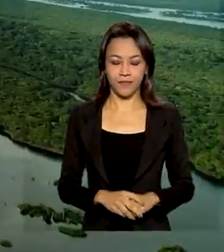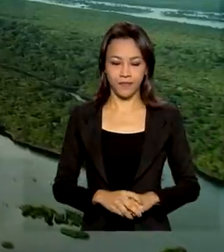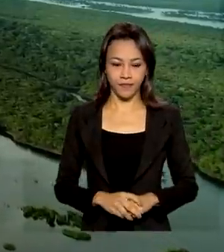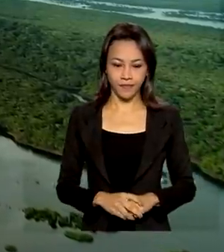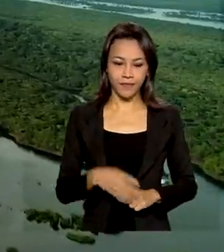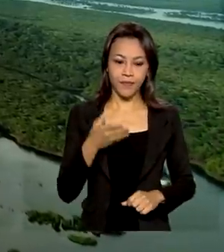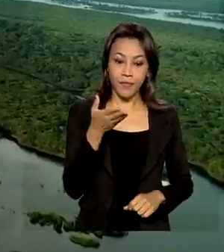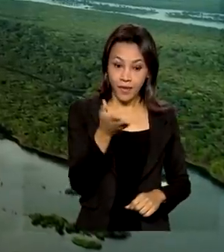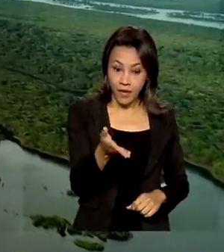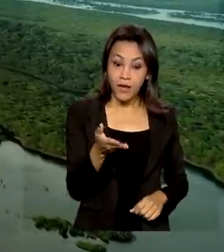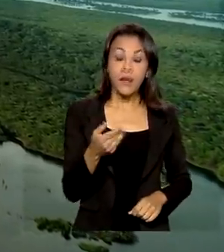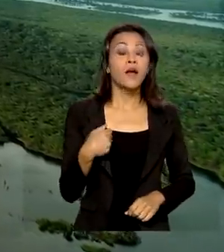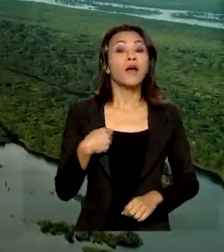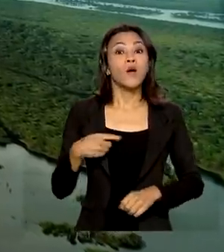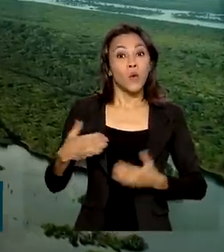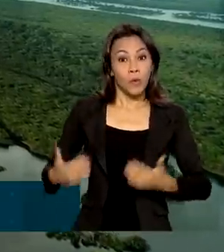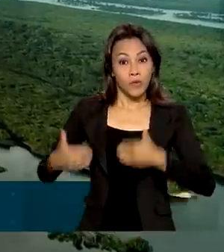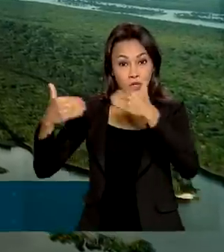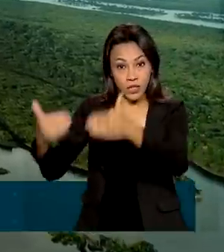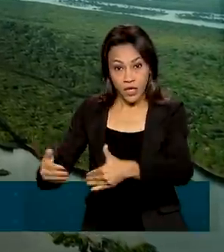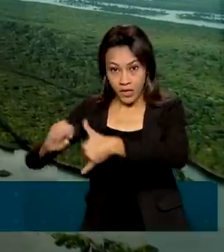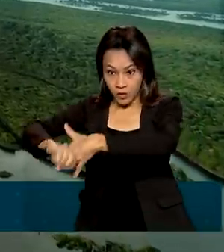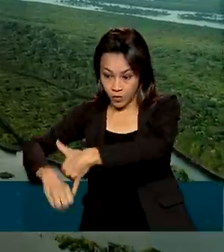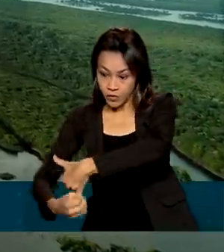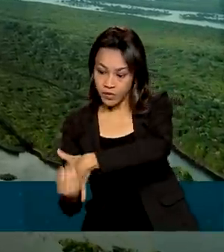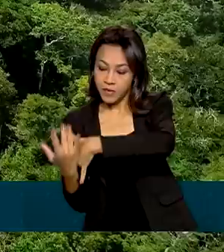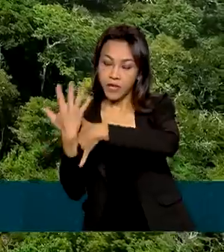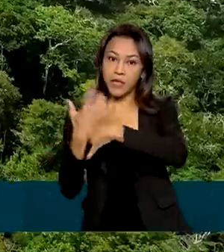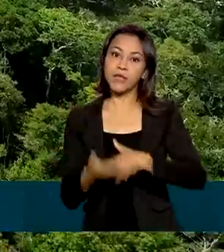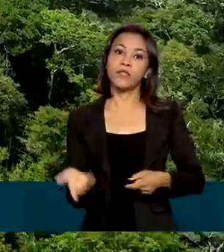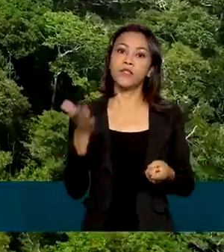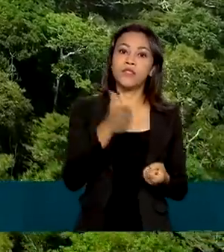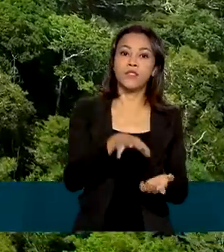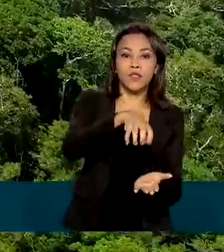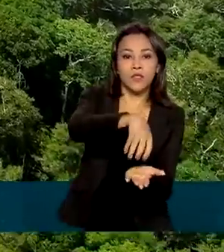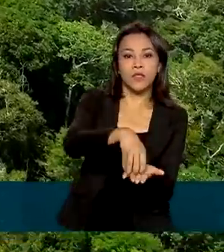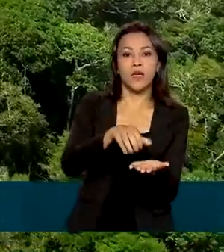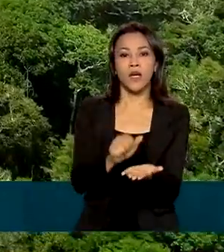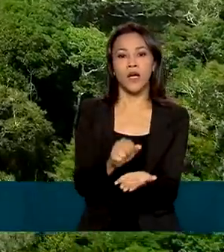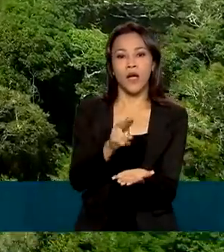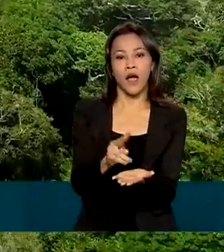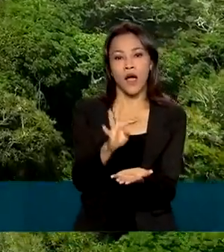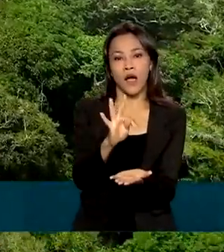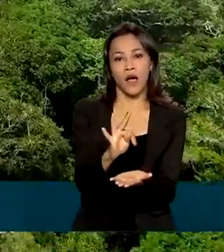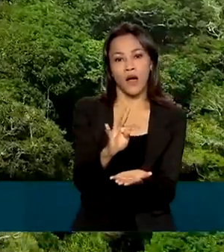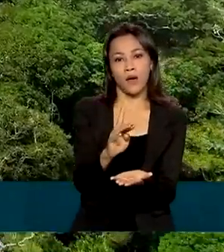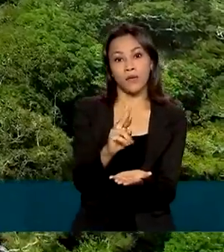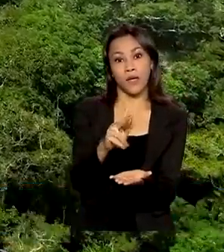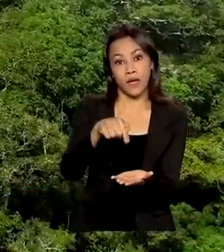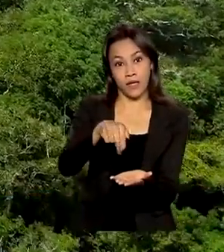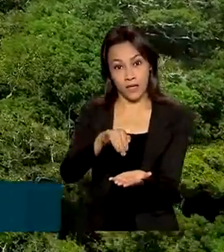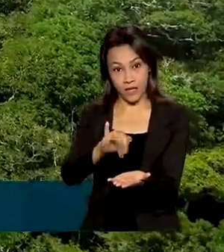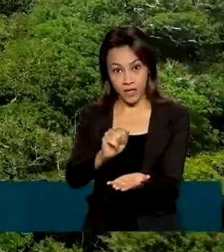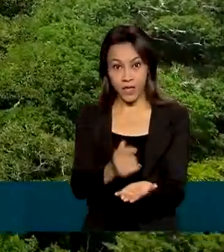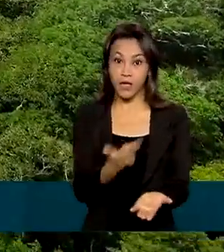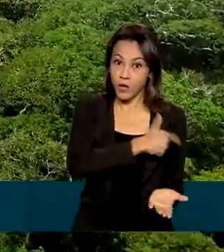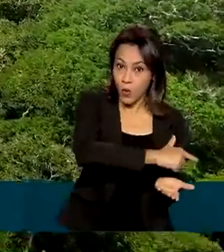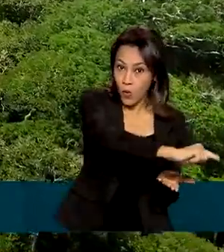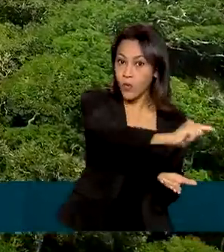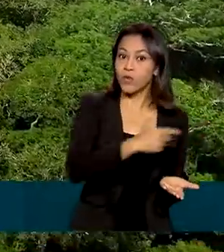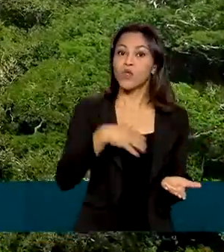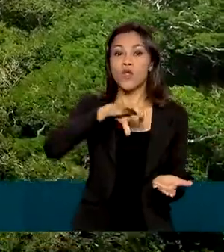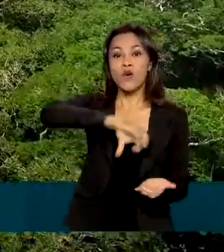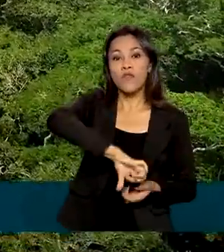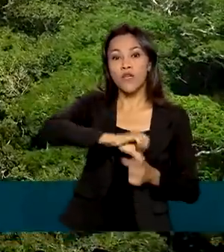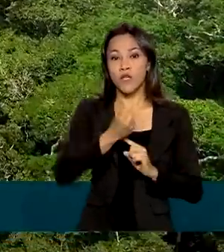Considerando o Ministério do Meio Ambiente, as autarquias e os fundos ligados à pasta, 98,5